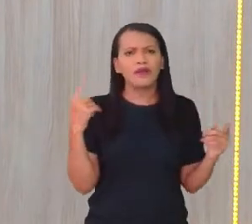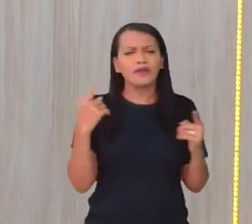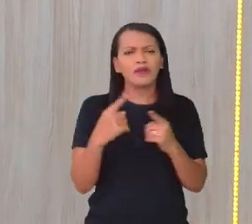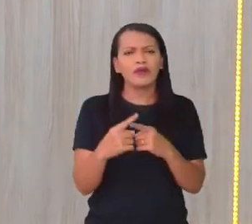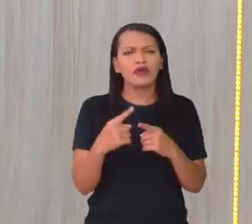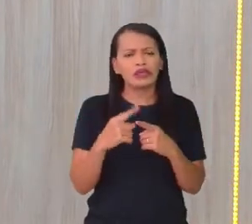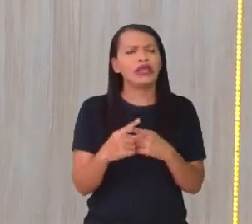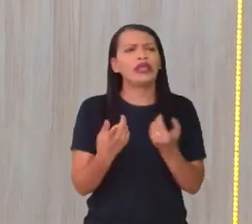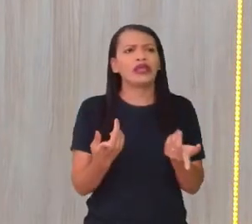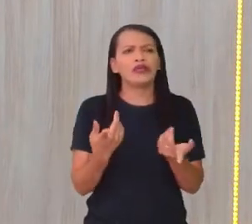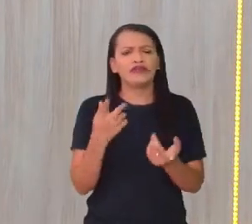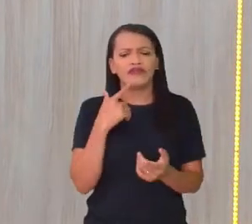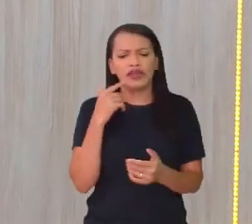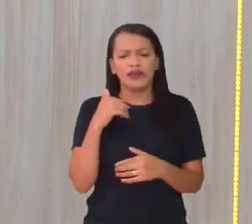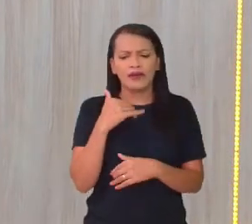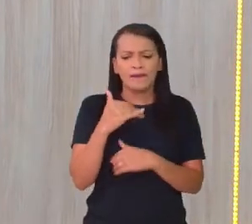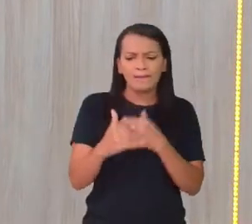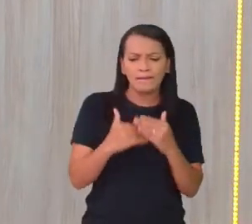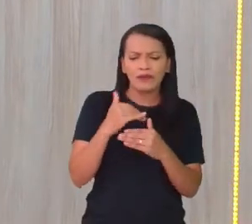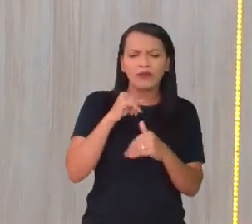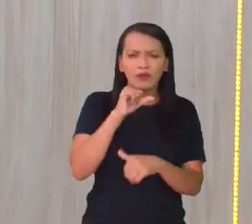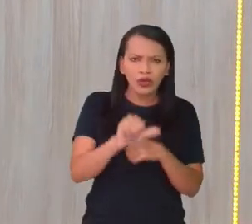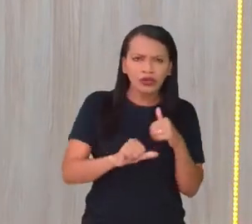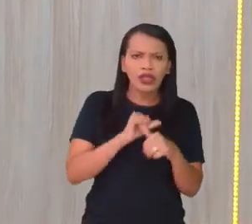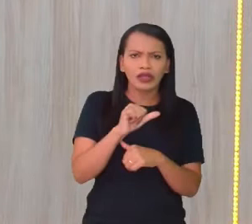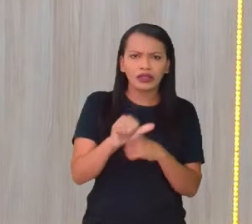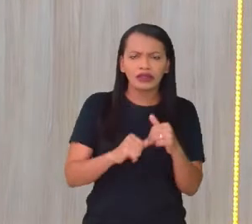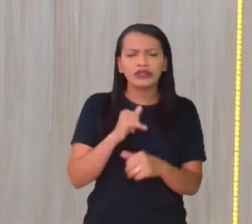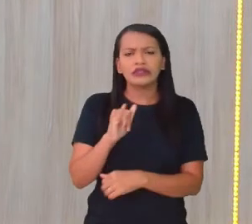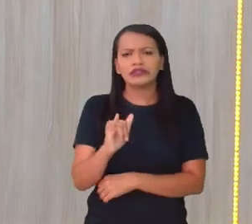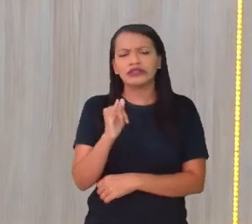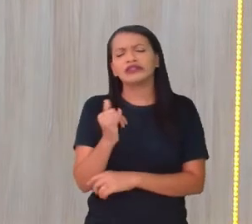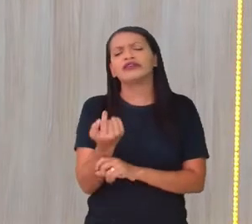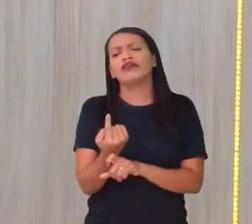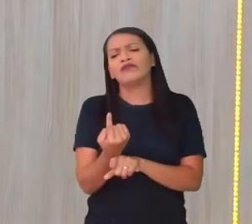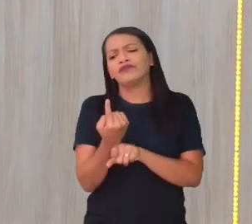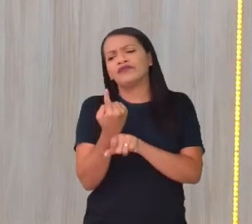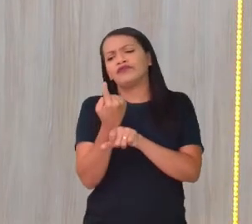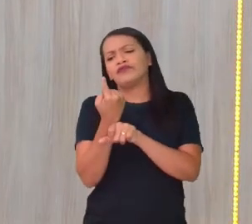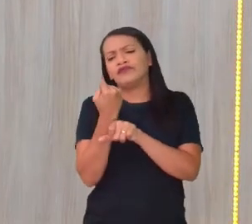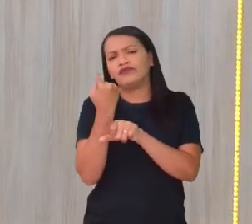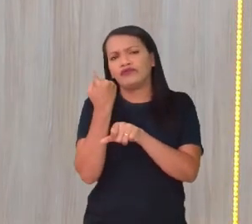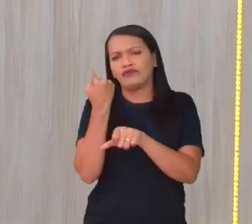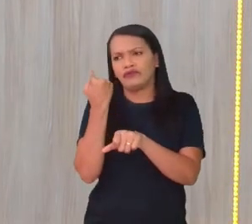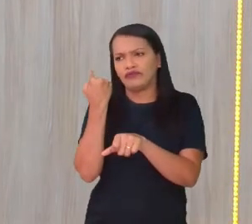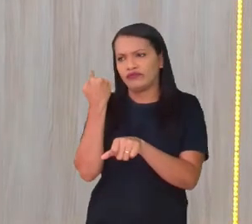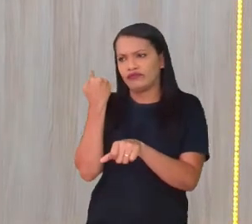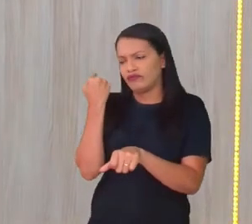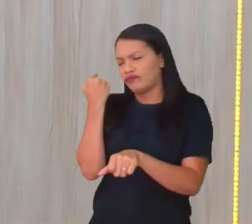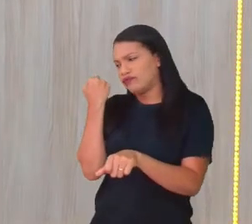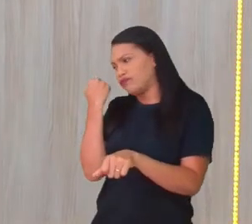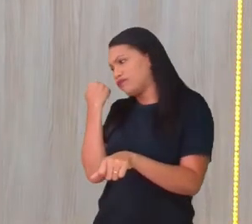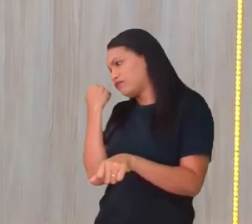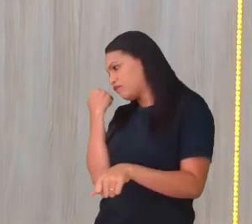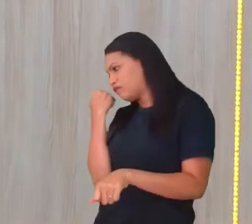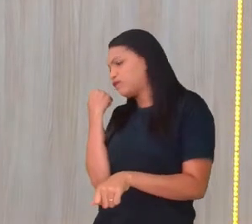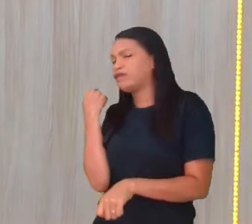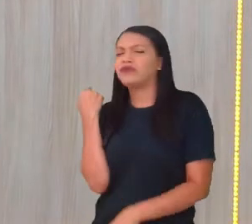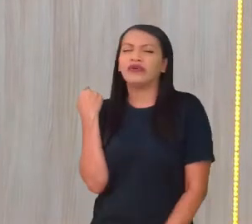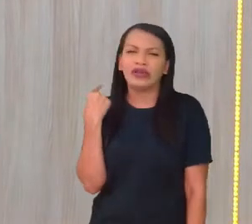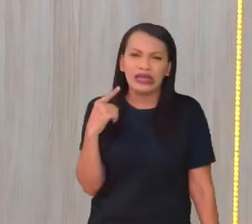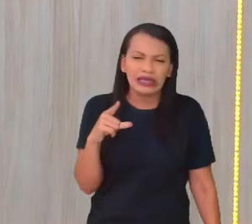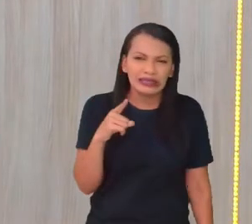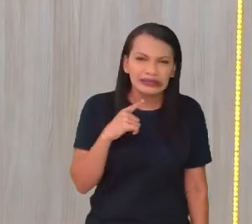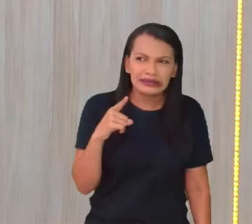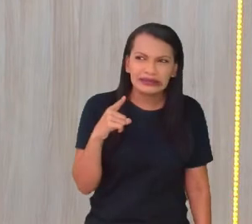Por que vai aí se alterando os espaços naturais? Se a gente voltar muito, se a gente voltar muito, se também, professora, quando a gente